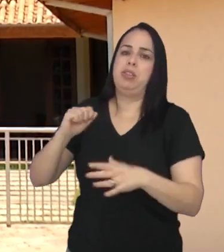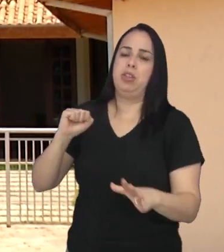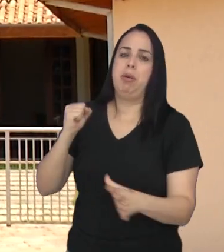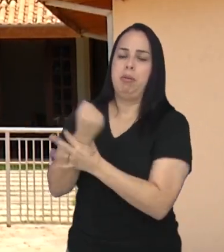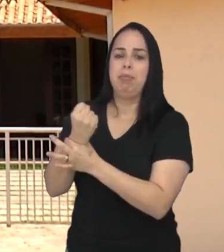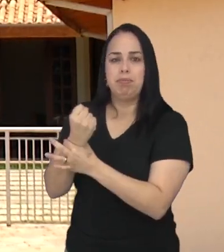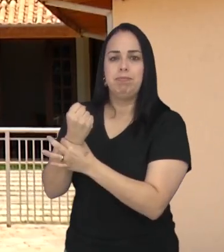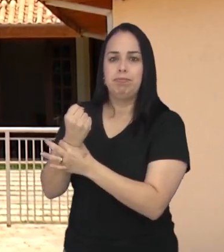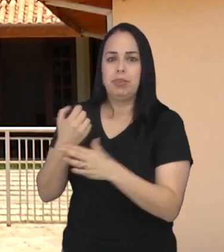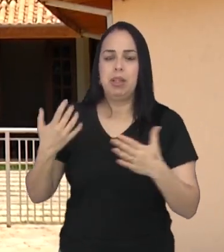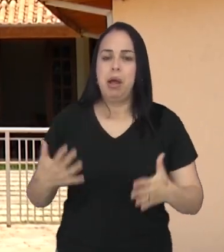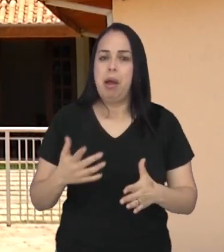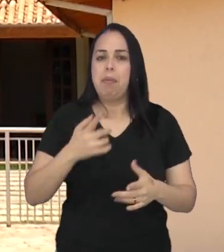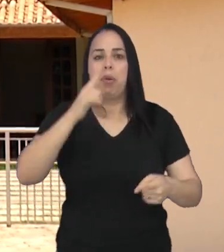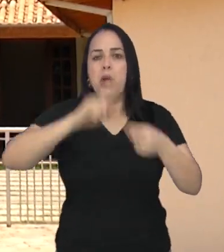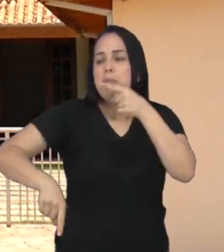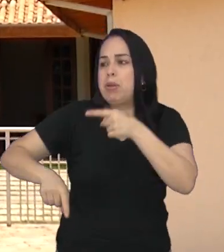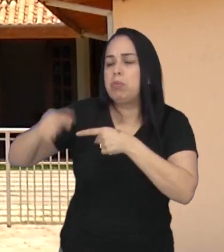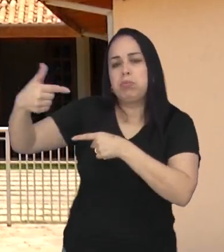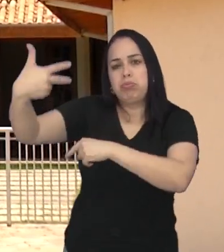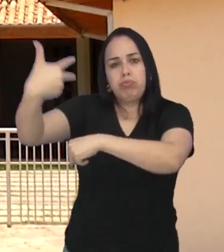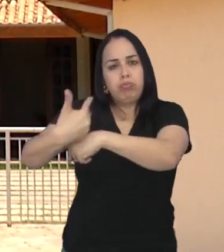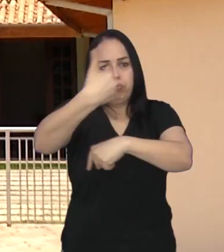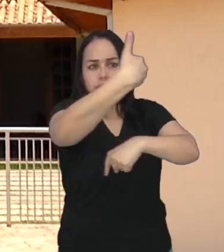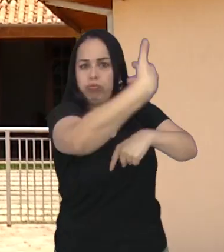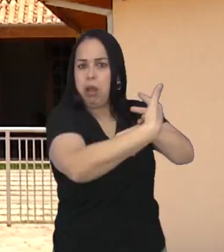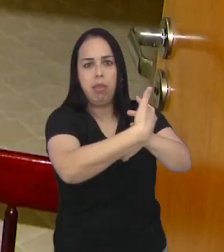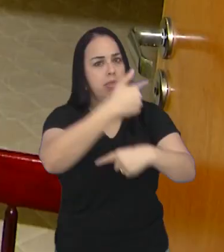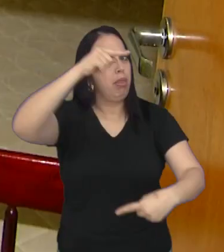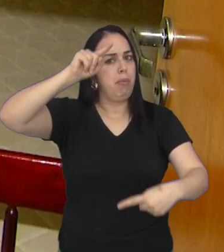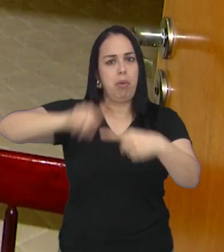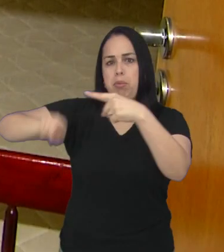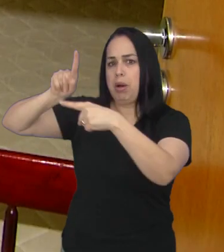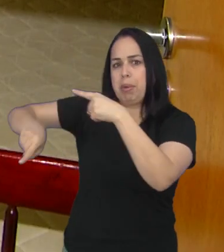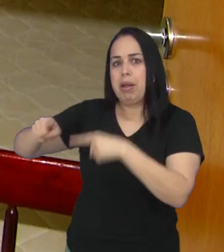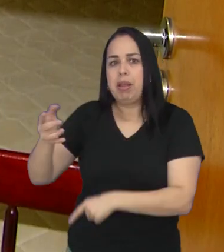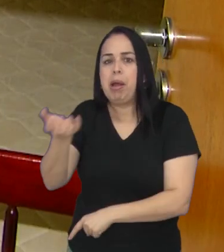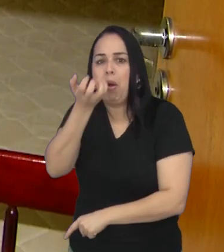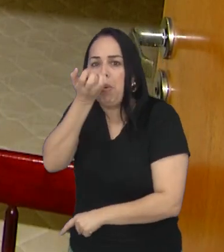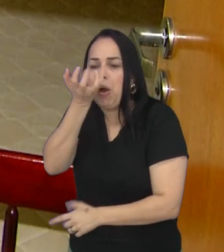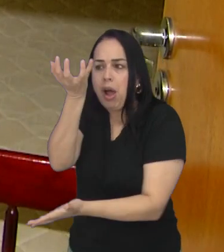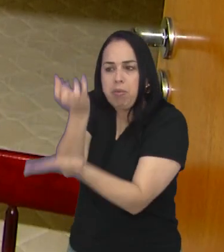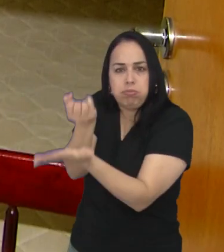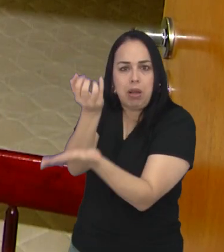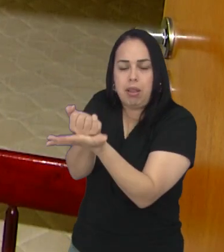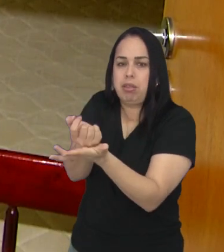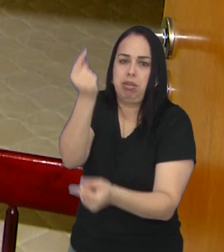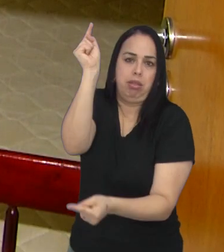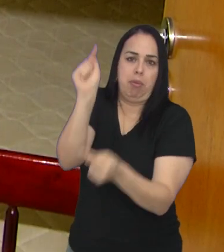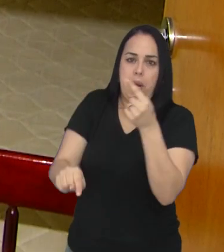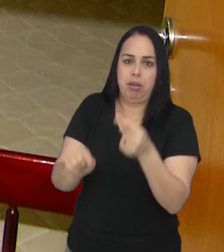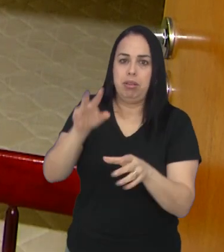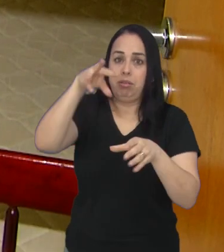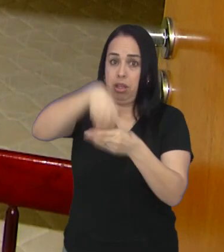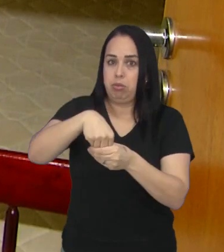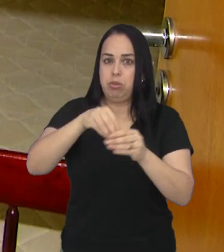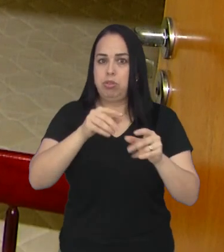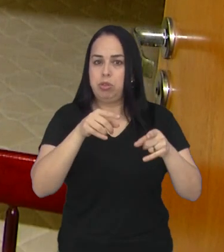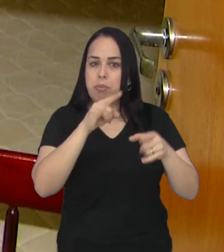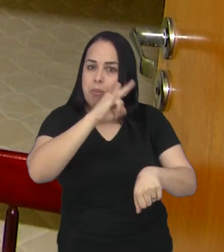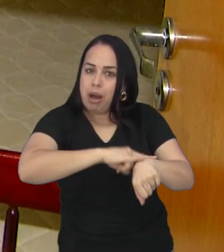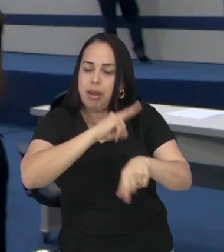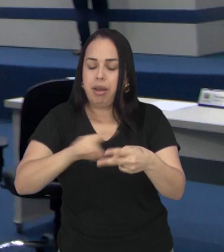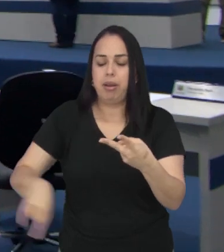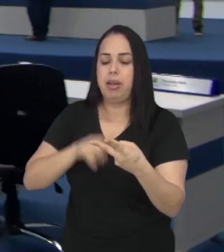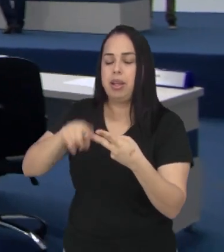acordo com a proposta, será proibido manter câmeras de vídeo e dispositivos de escuta nas áreas privativas, como quartos e